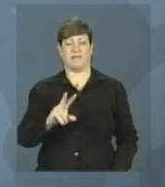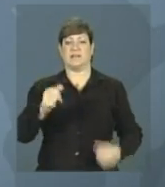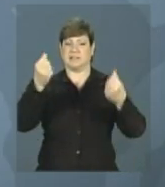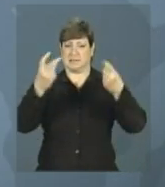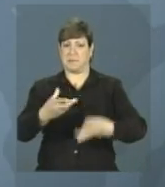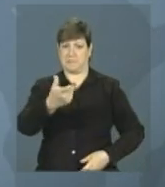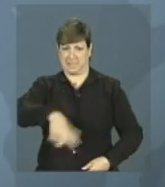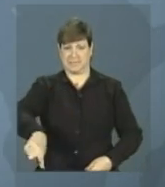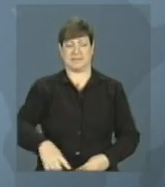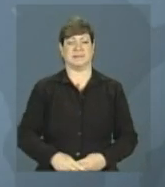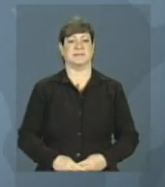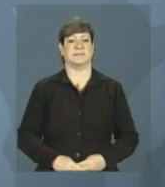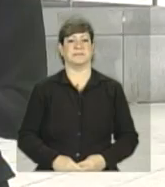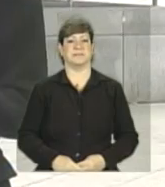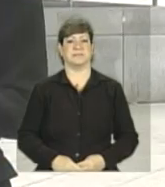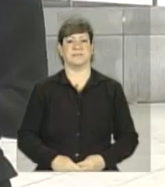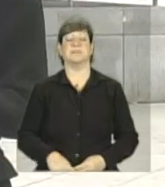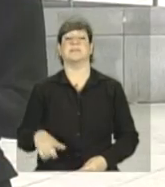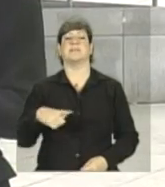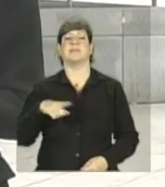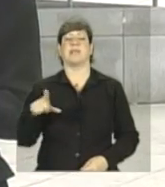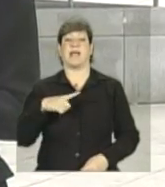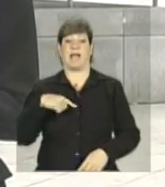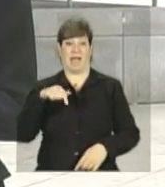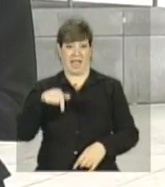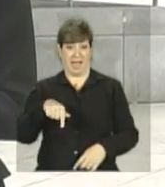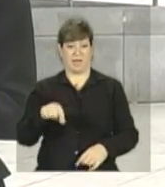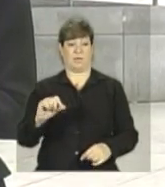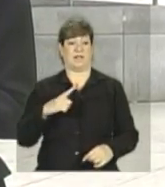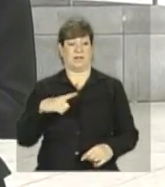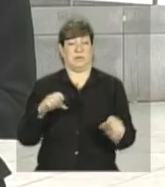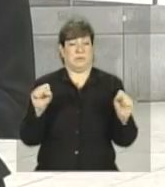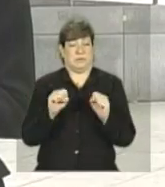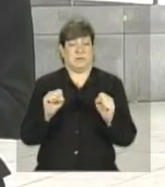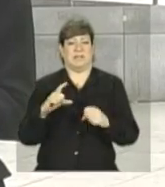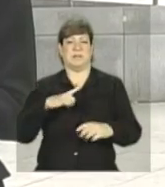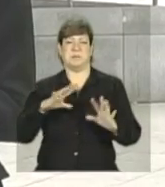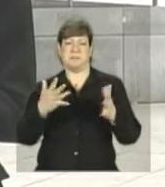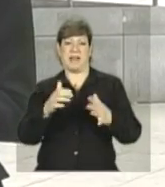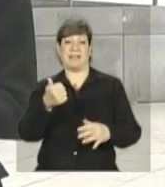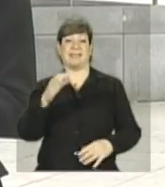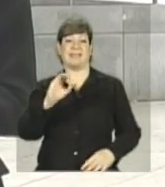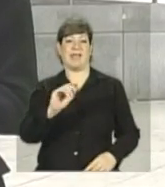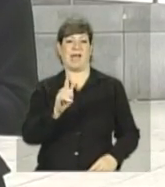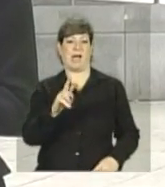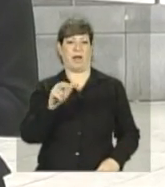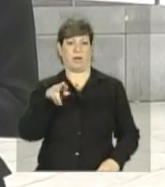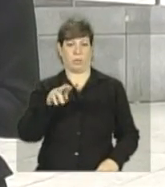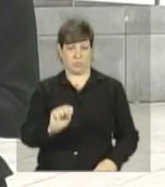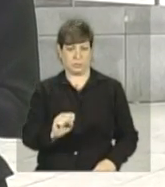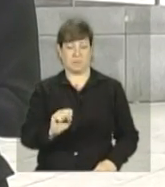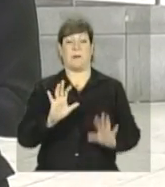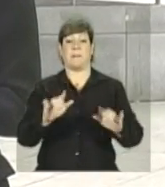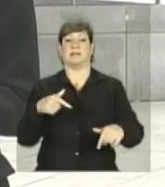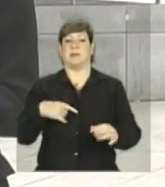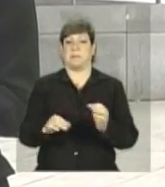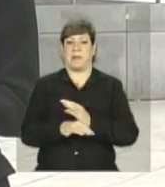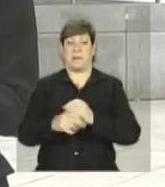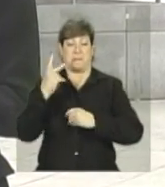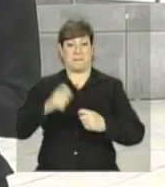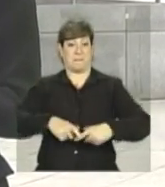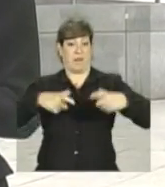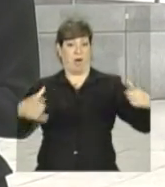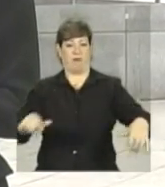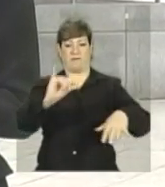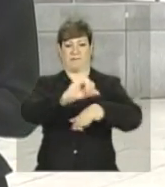tem mais informações. A temperatura aqui em Hanover é de aproximadamente 10 graus, mas os preparativos para a maior feira